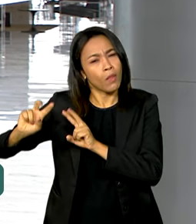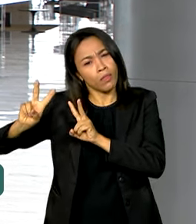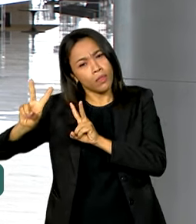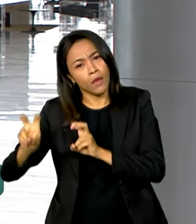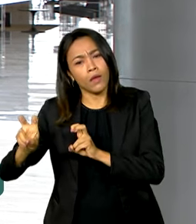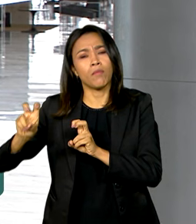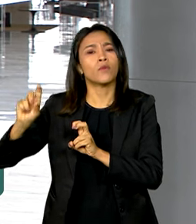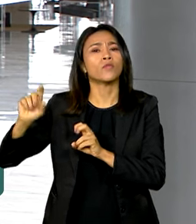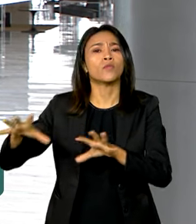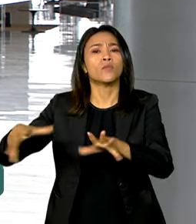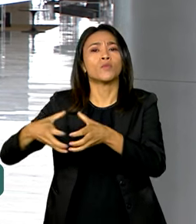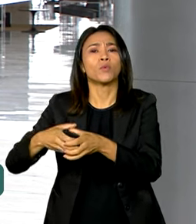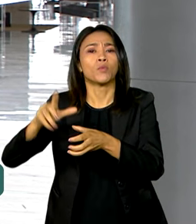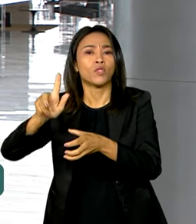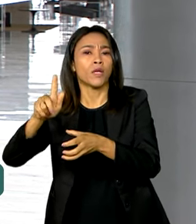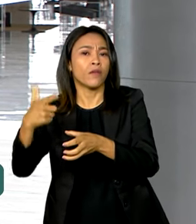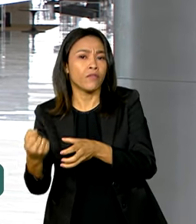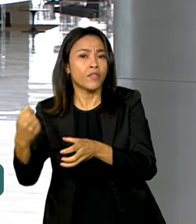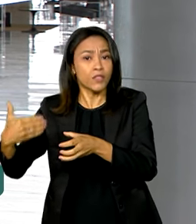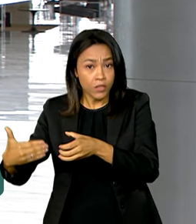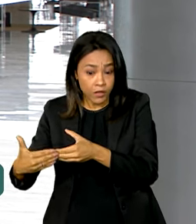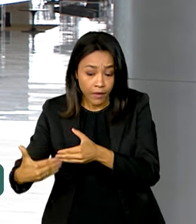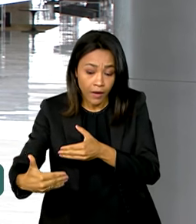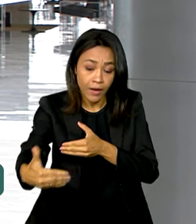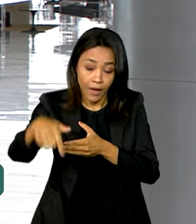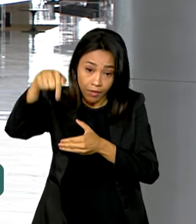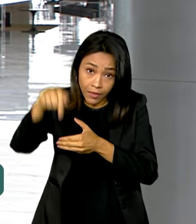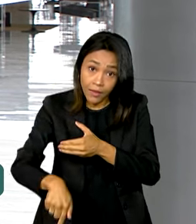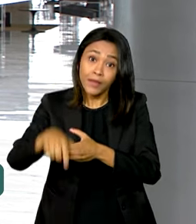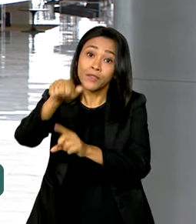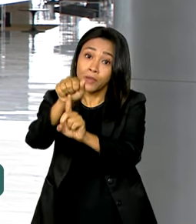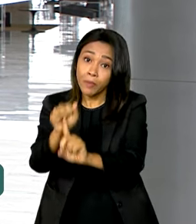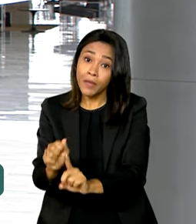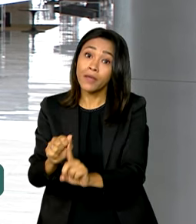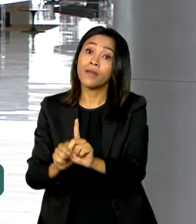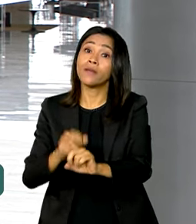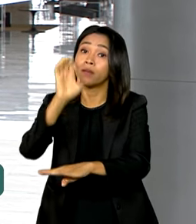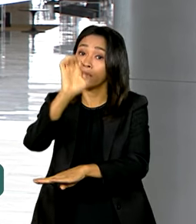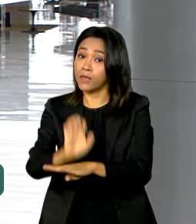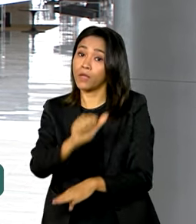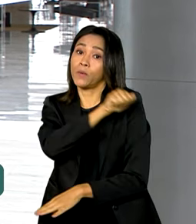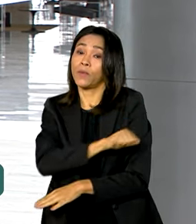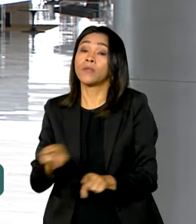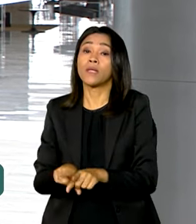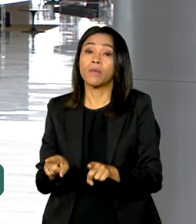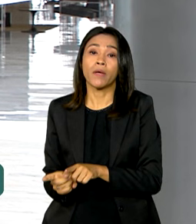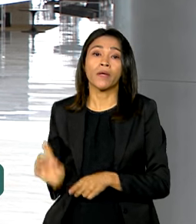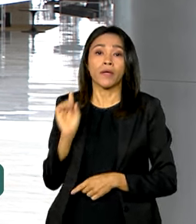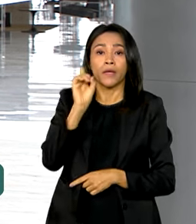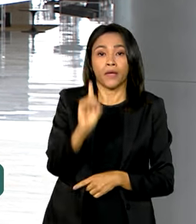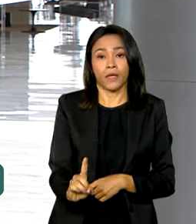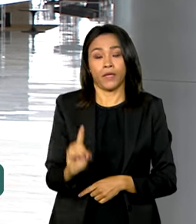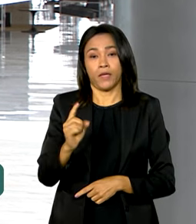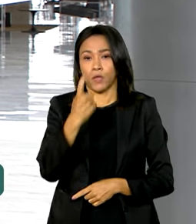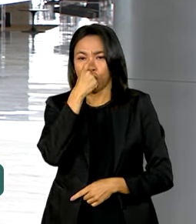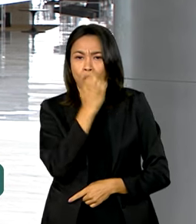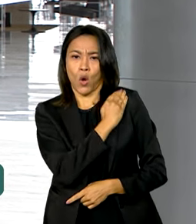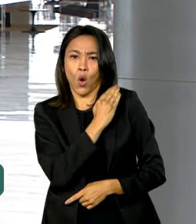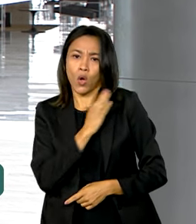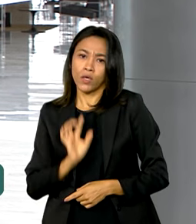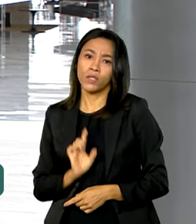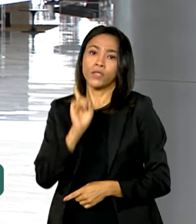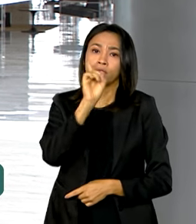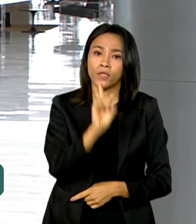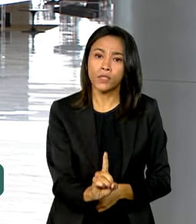assuntos, o G20, que será realizado neste mês no Rio de Janeiro. Também participam os ministros Rui Costa, da Casa Civil,